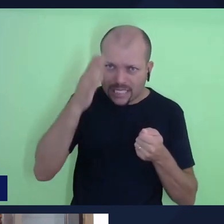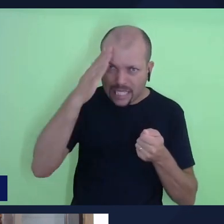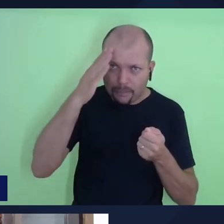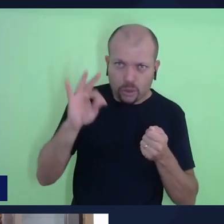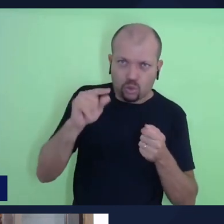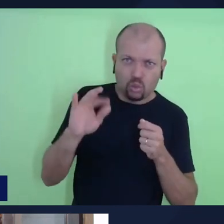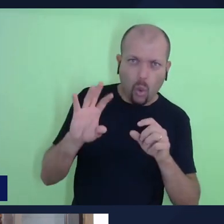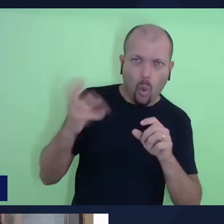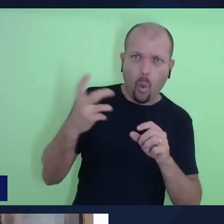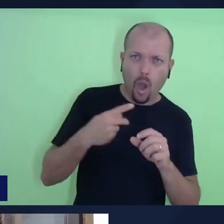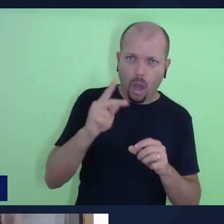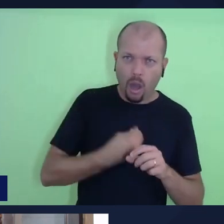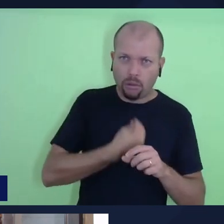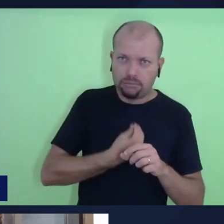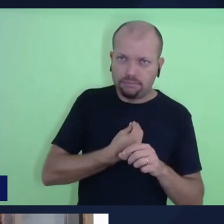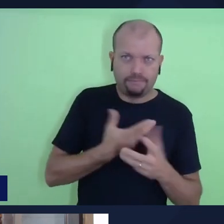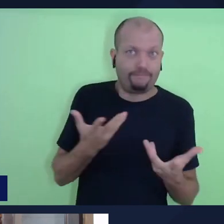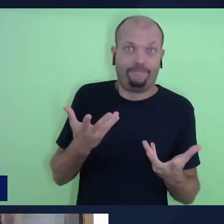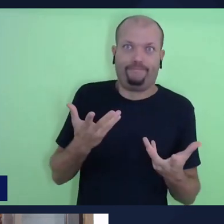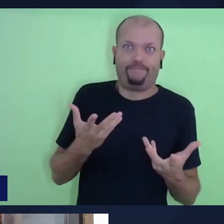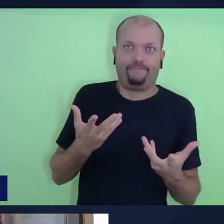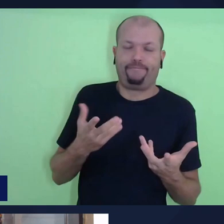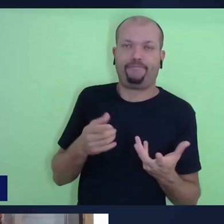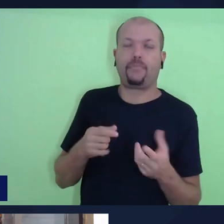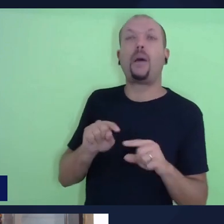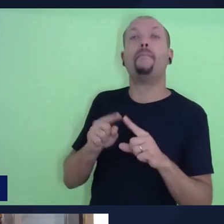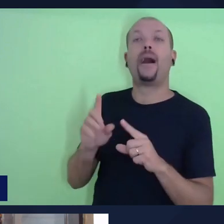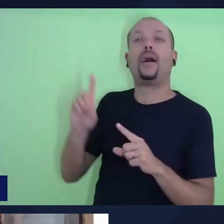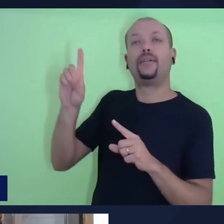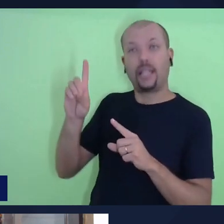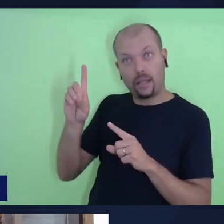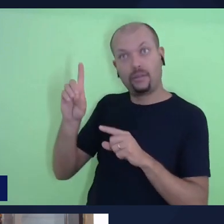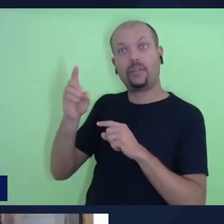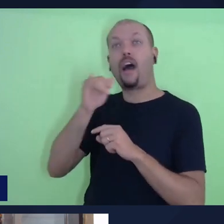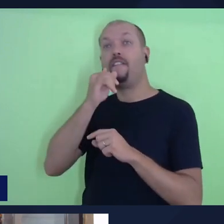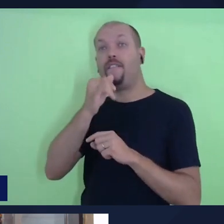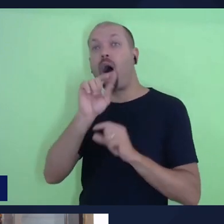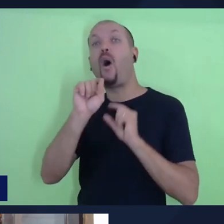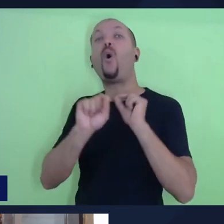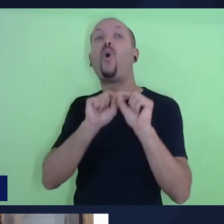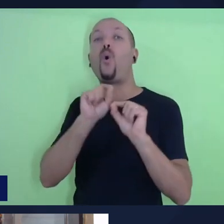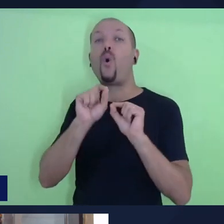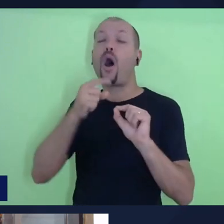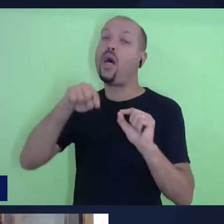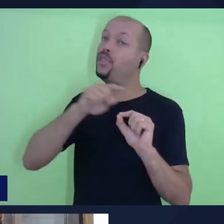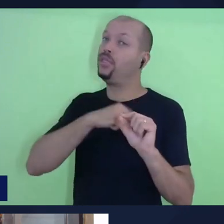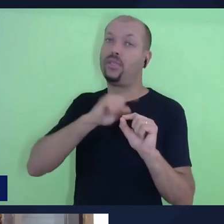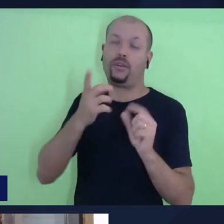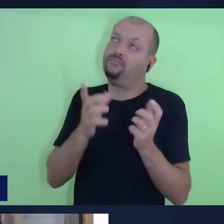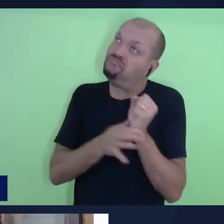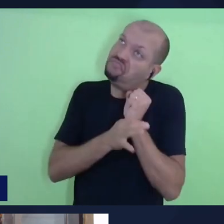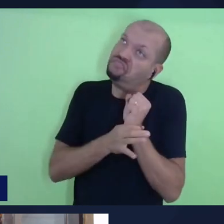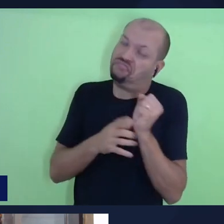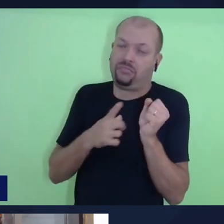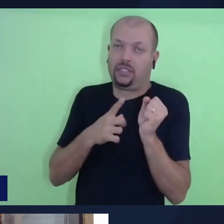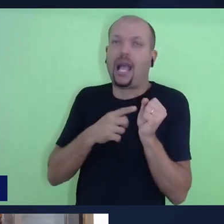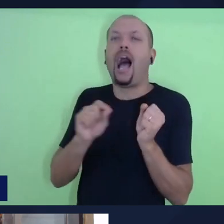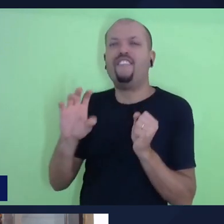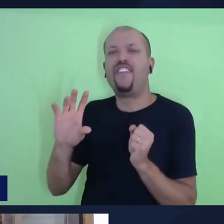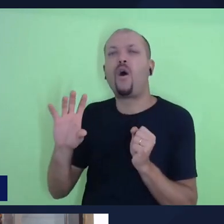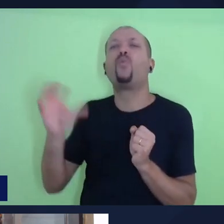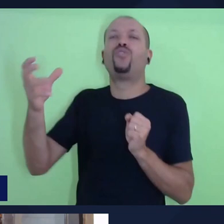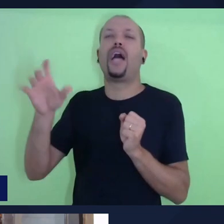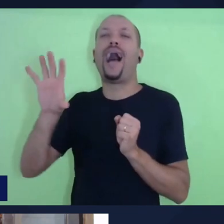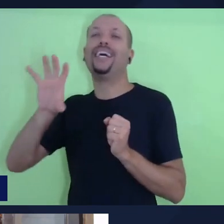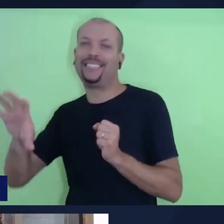pessoas. A consequência natural é essa. Mas, no entanto, nós não podemos assegurar que isso vai acontecer exatamente